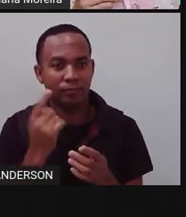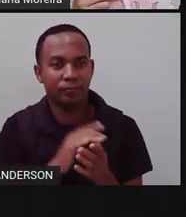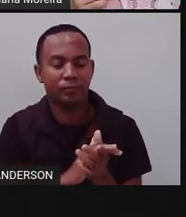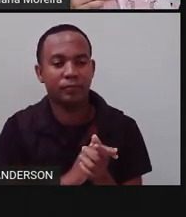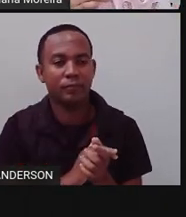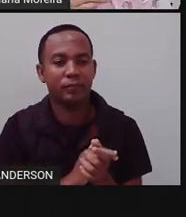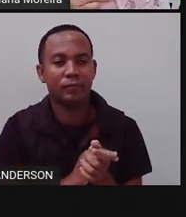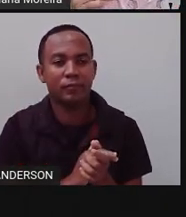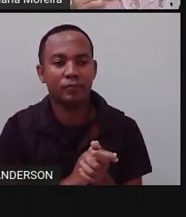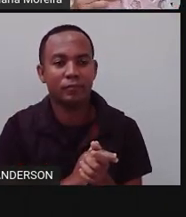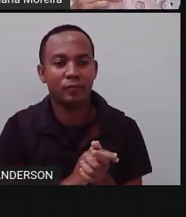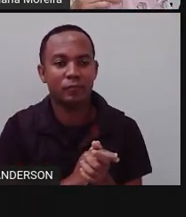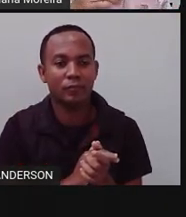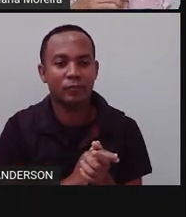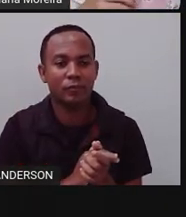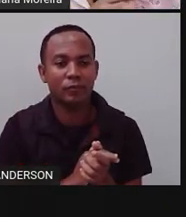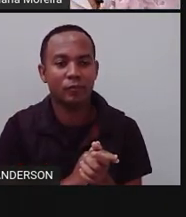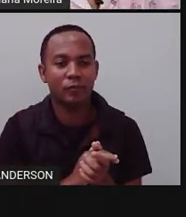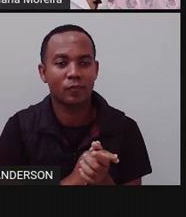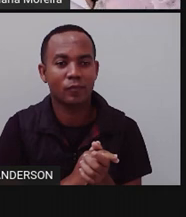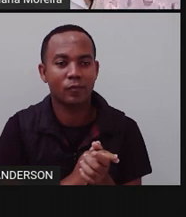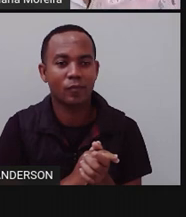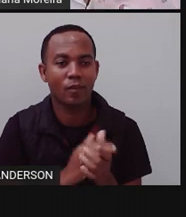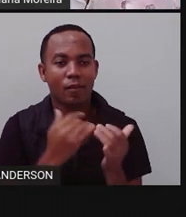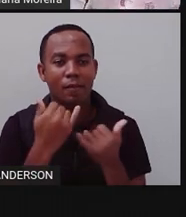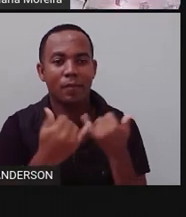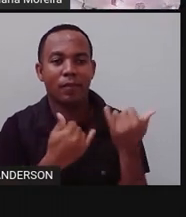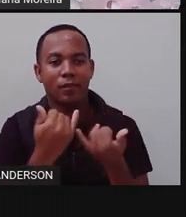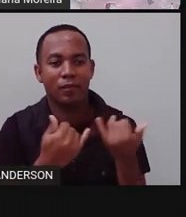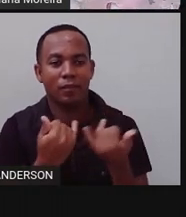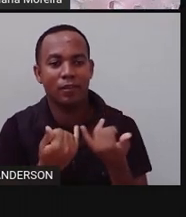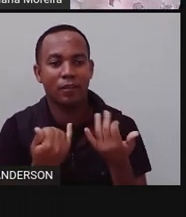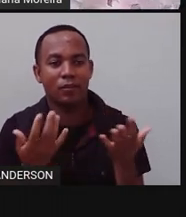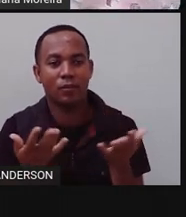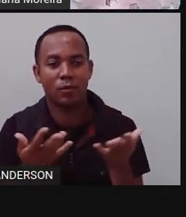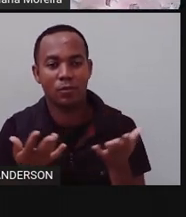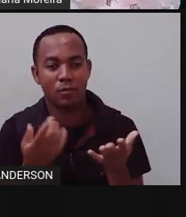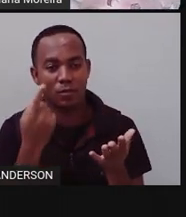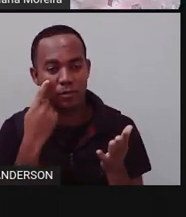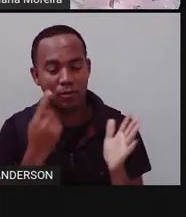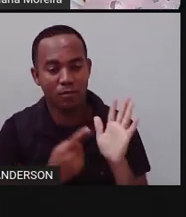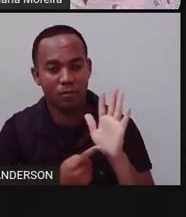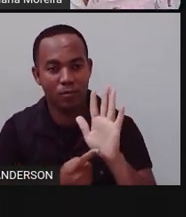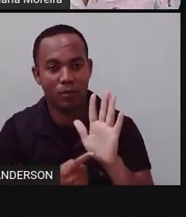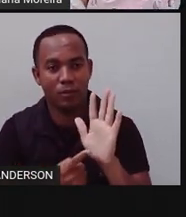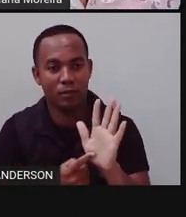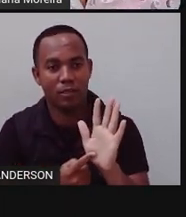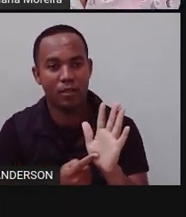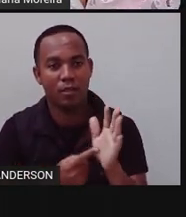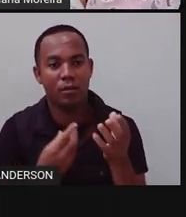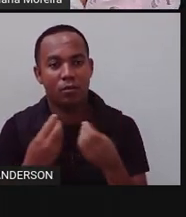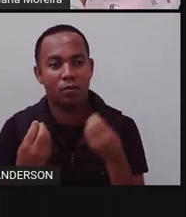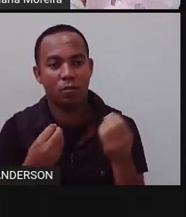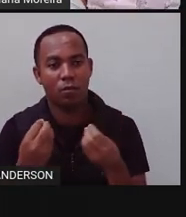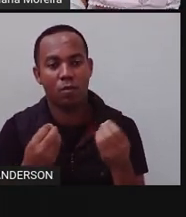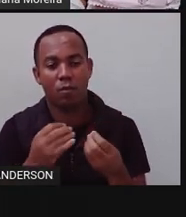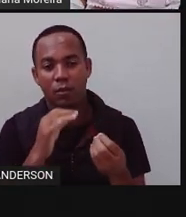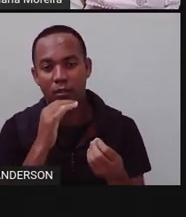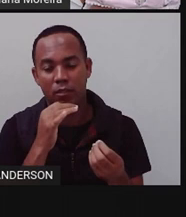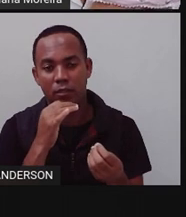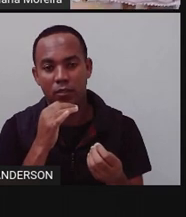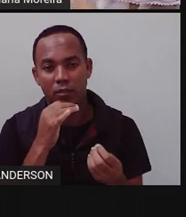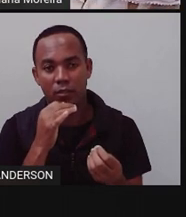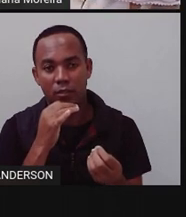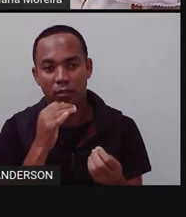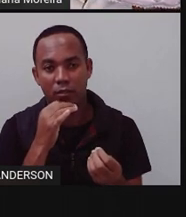Josefina. Conhece a Josefina? Pronto. Josefina é uma bonequinha, certo? Se a gente não tivesse, né,